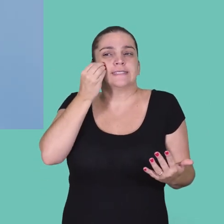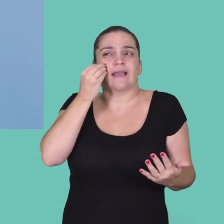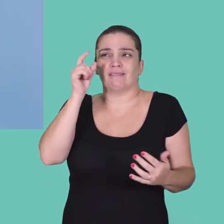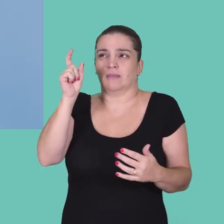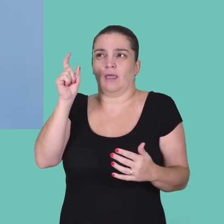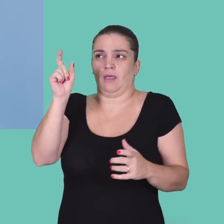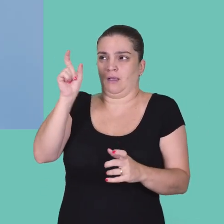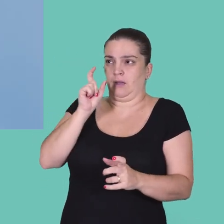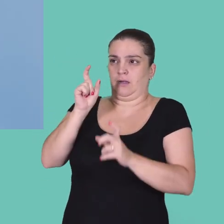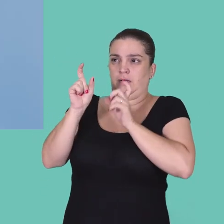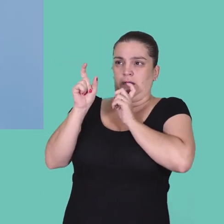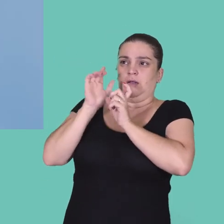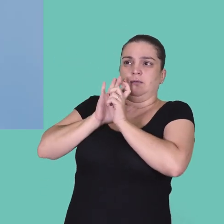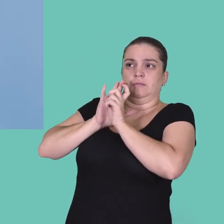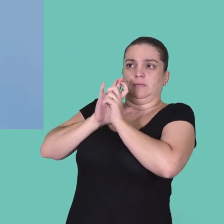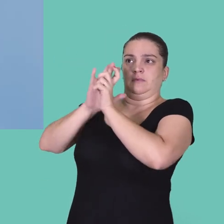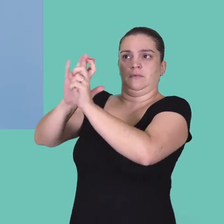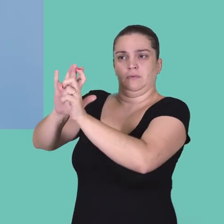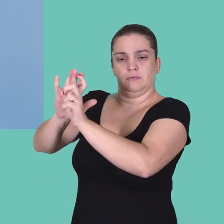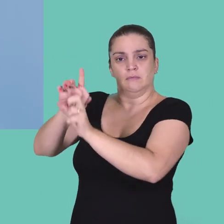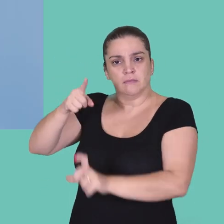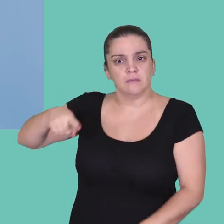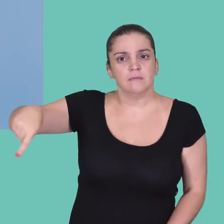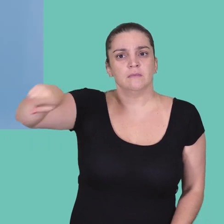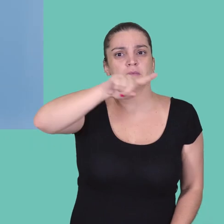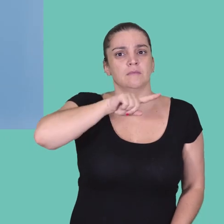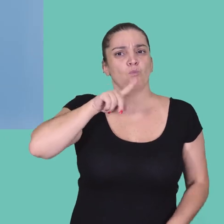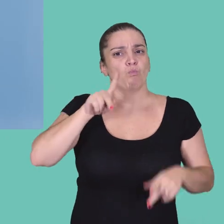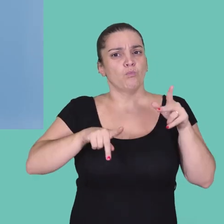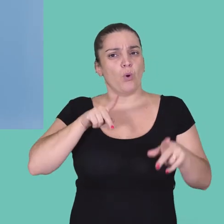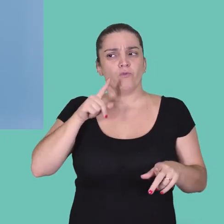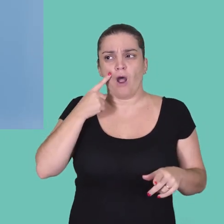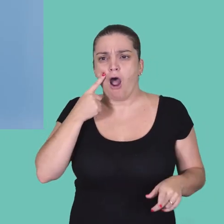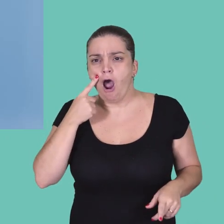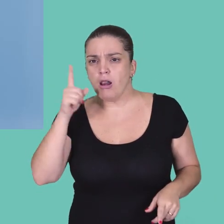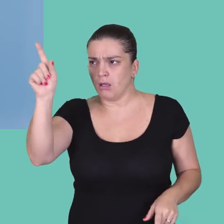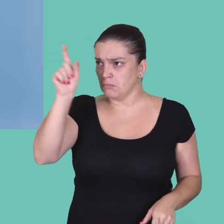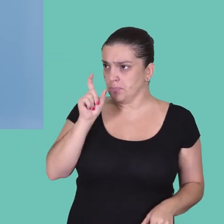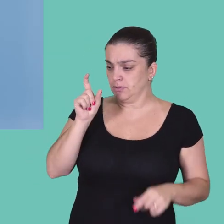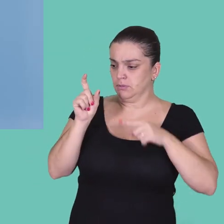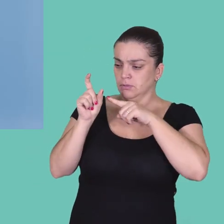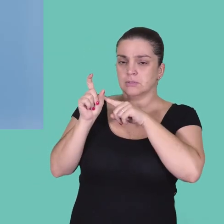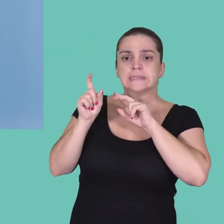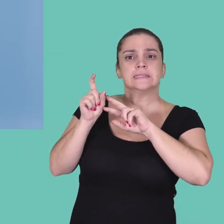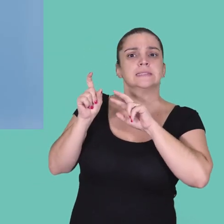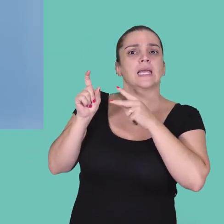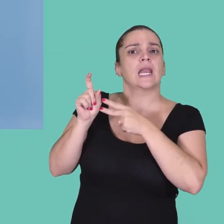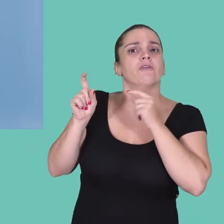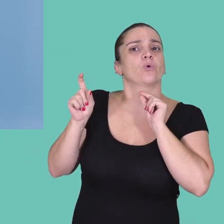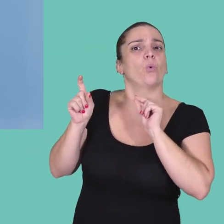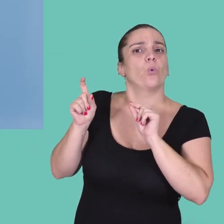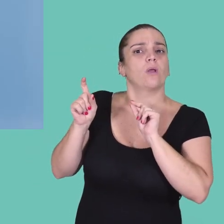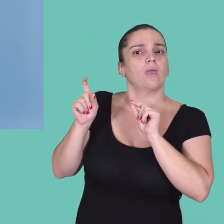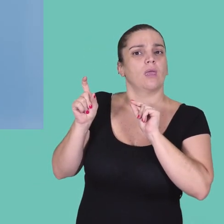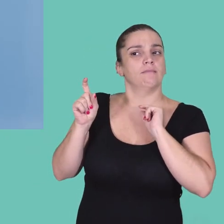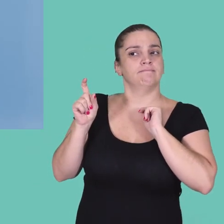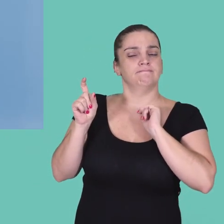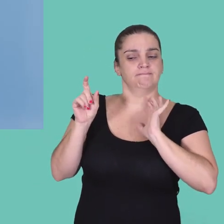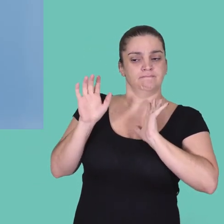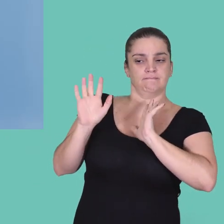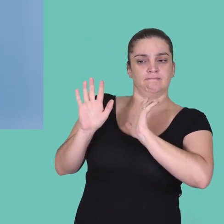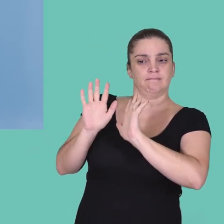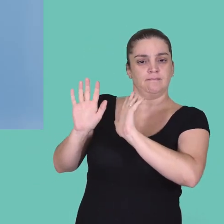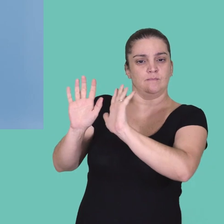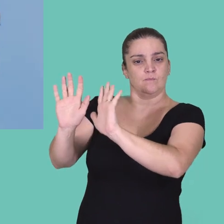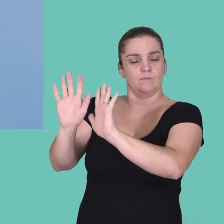beliscões é conscientizar a população de que eles existem, identificar essas maneiras como a gente espera uma certa